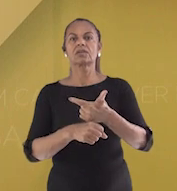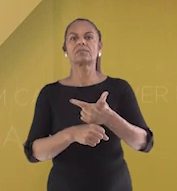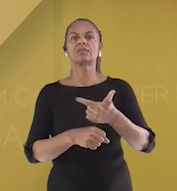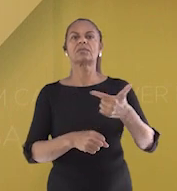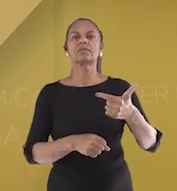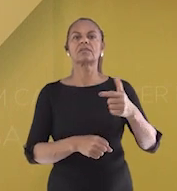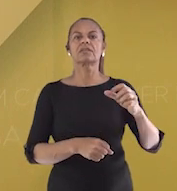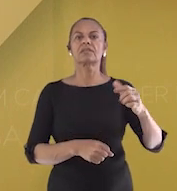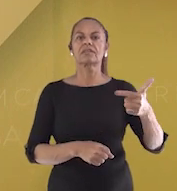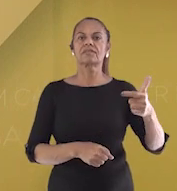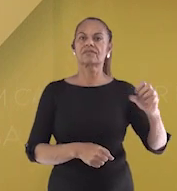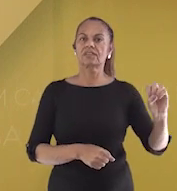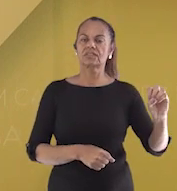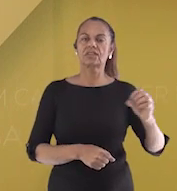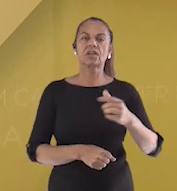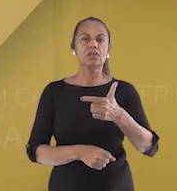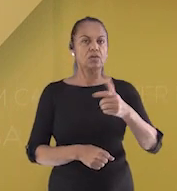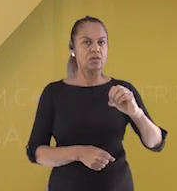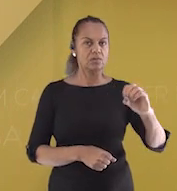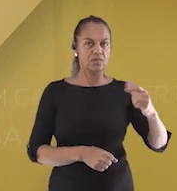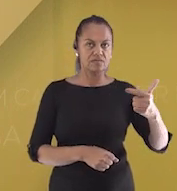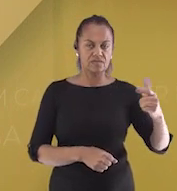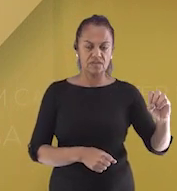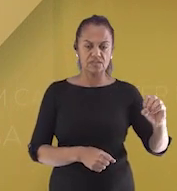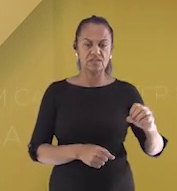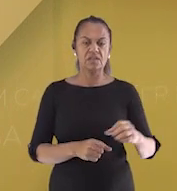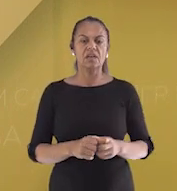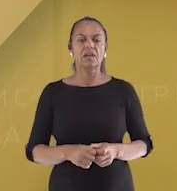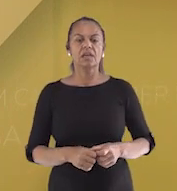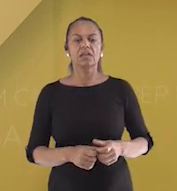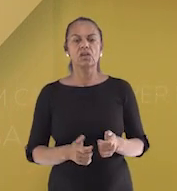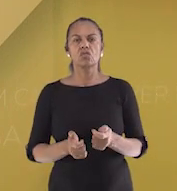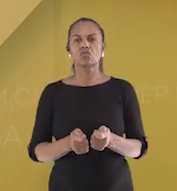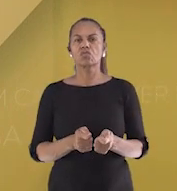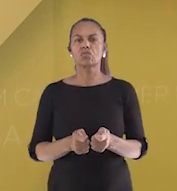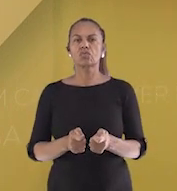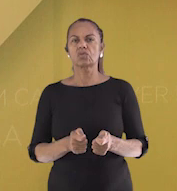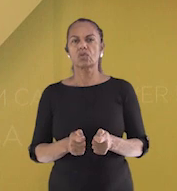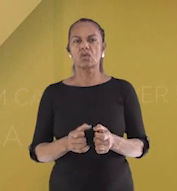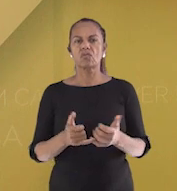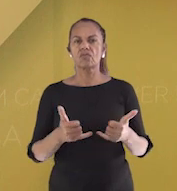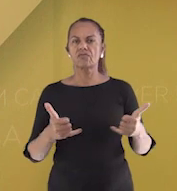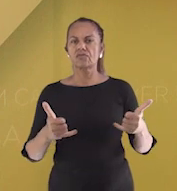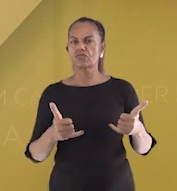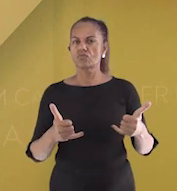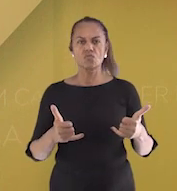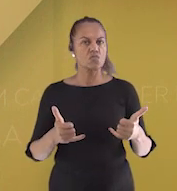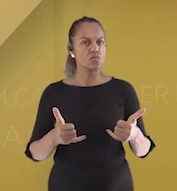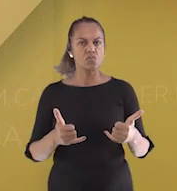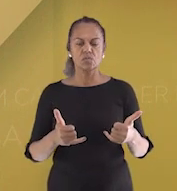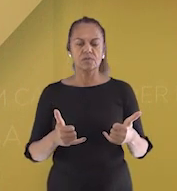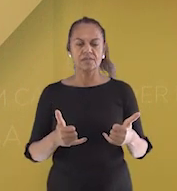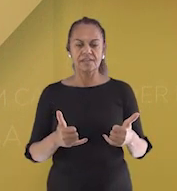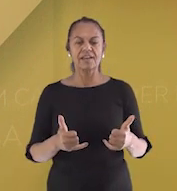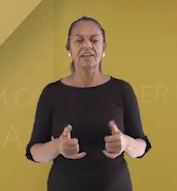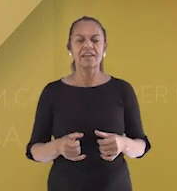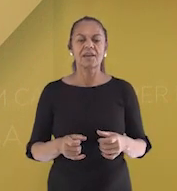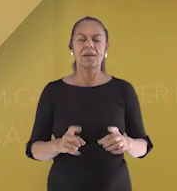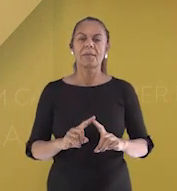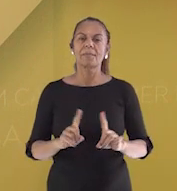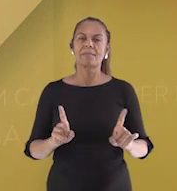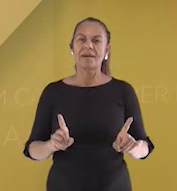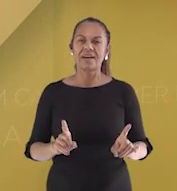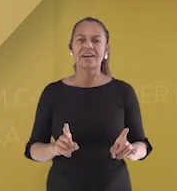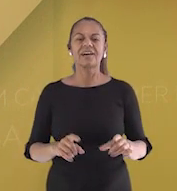Ele tem um designer novo, um controle sem fio, microfone integrado, mas infelizmente ele é um aparelho